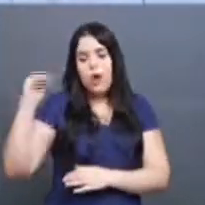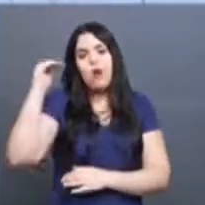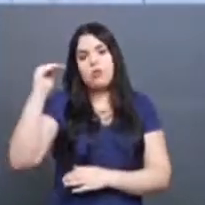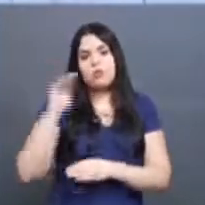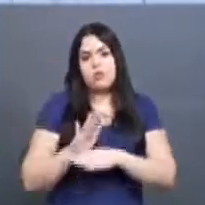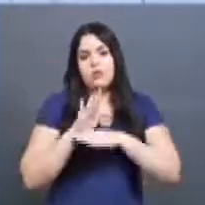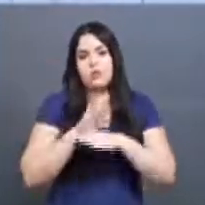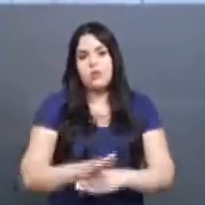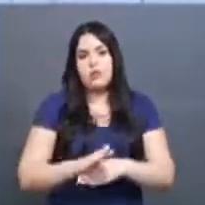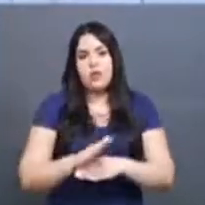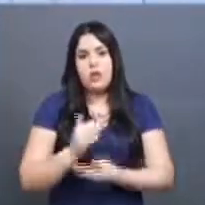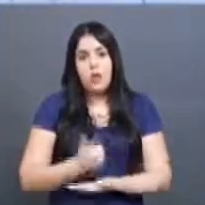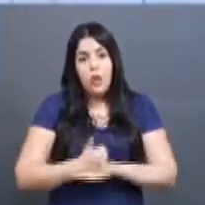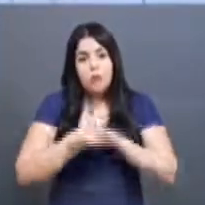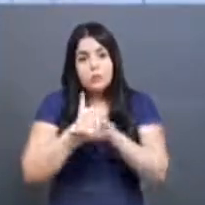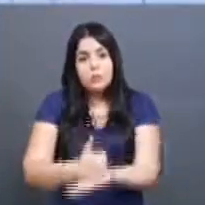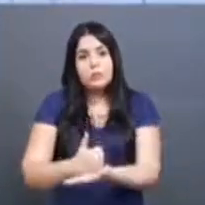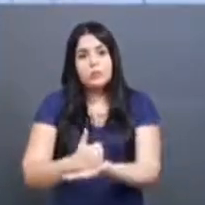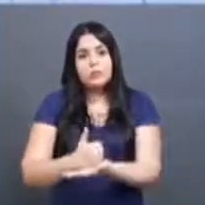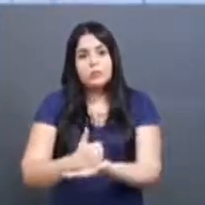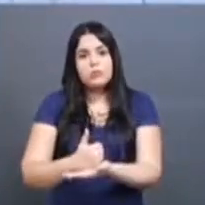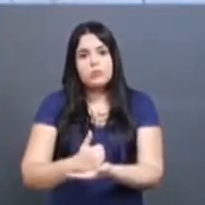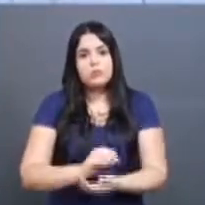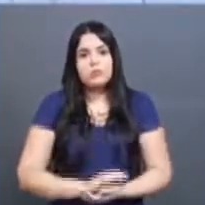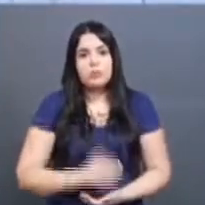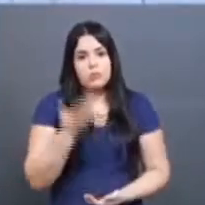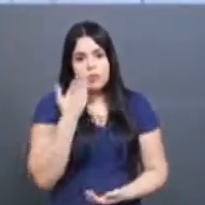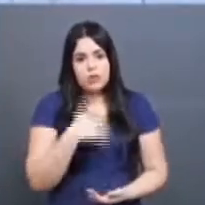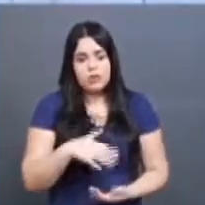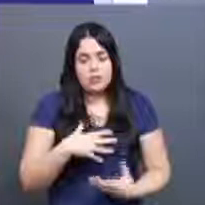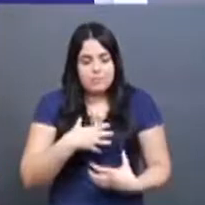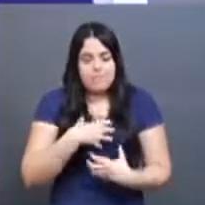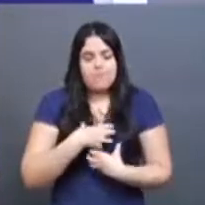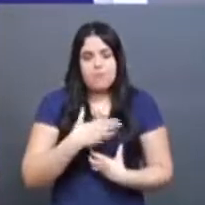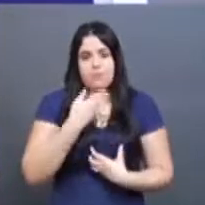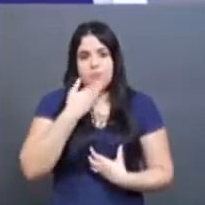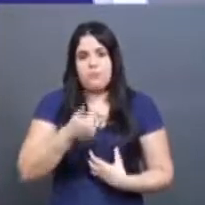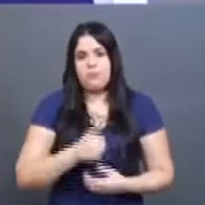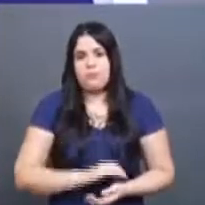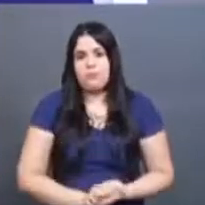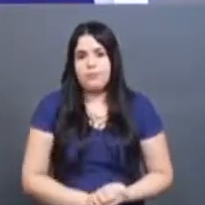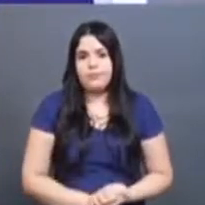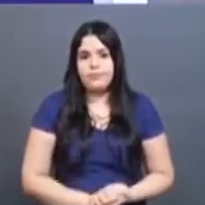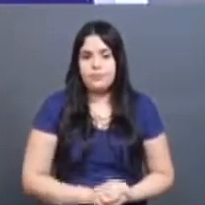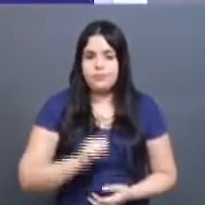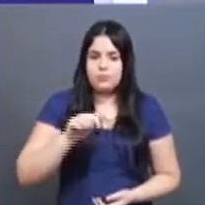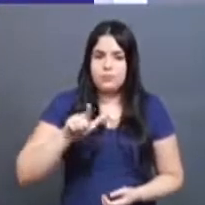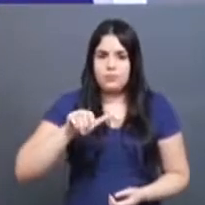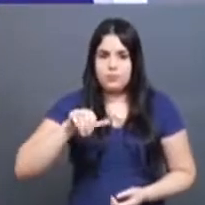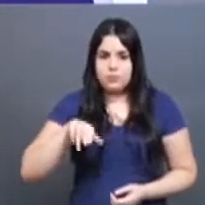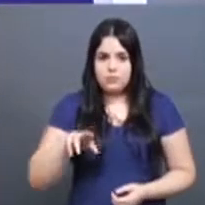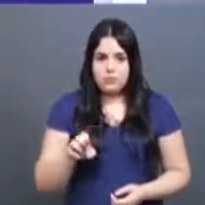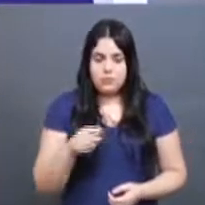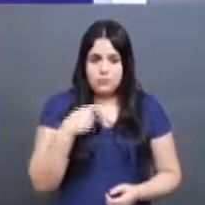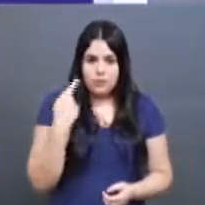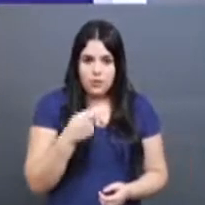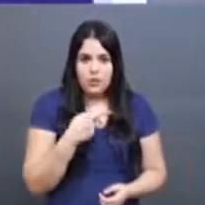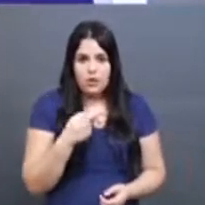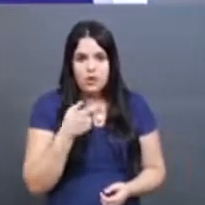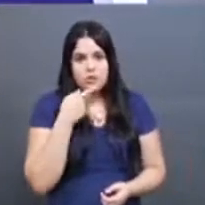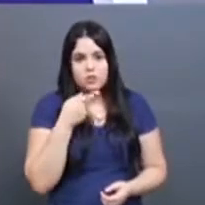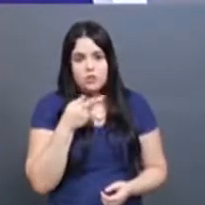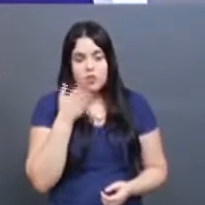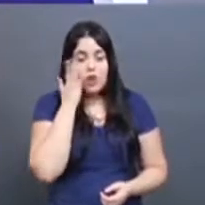apoiem, sabe? Para que ela fique com uma autoestima melhor, assim. Olha, a gente sabe que o bullying já